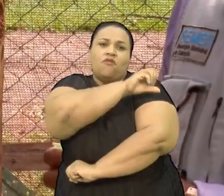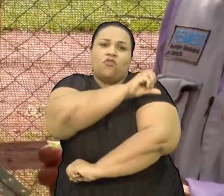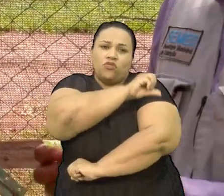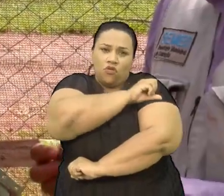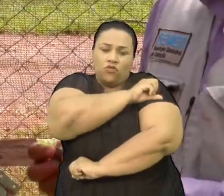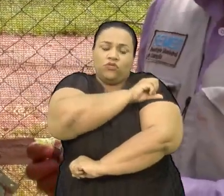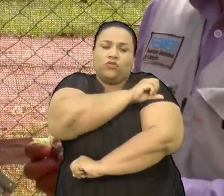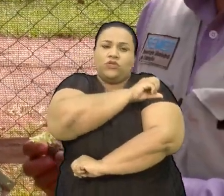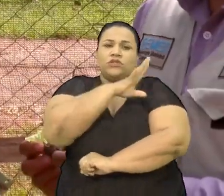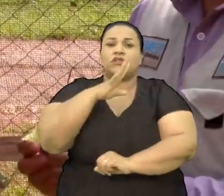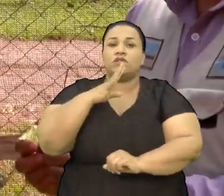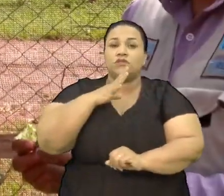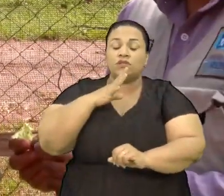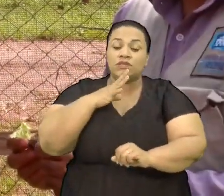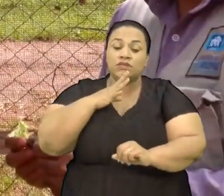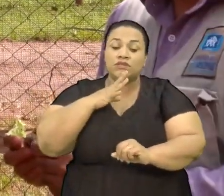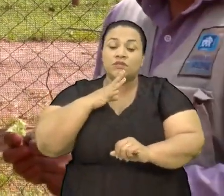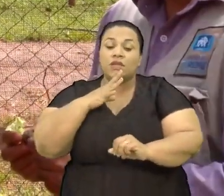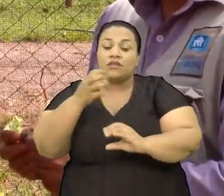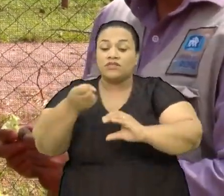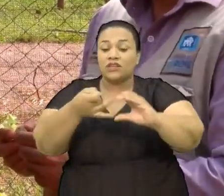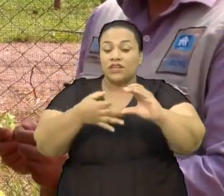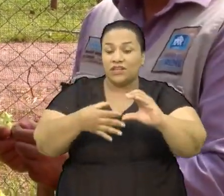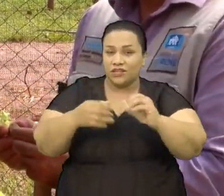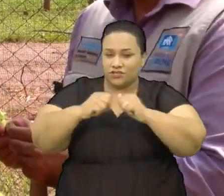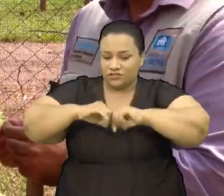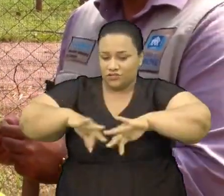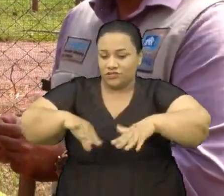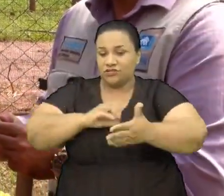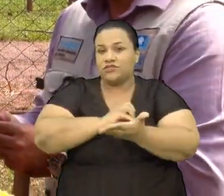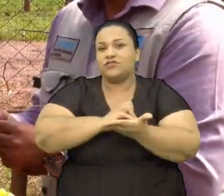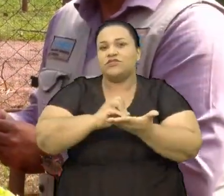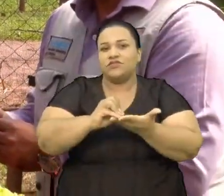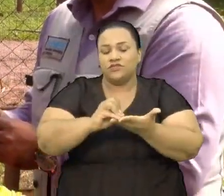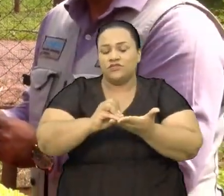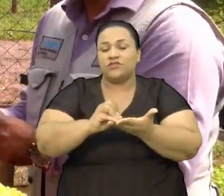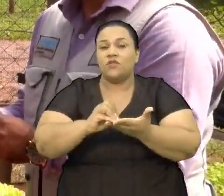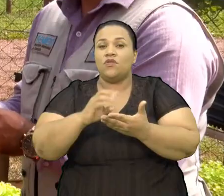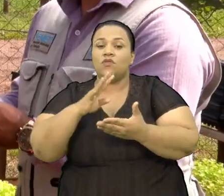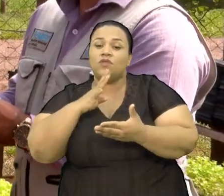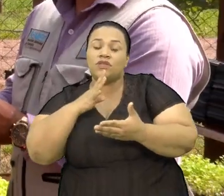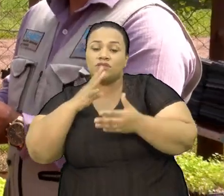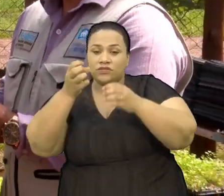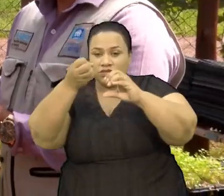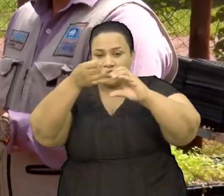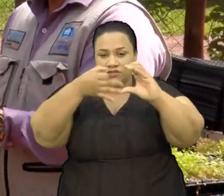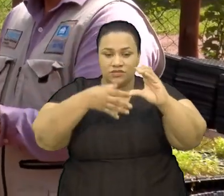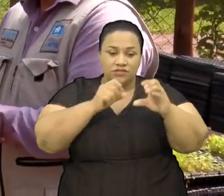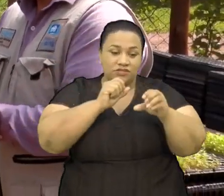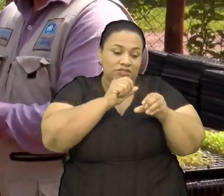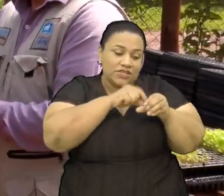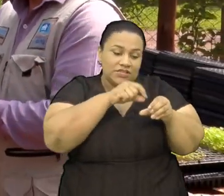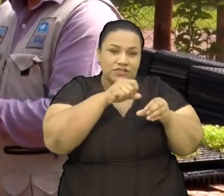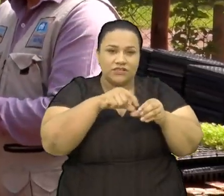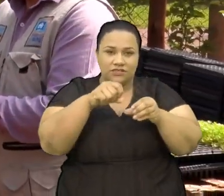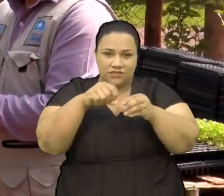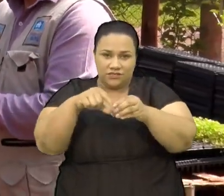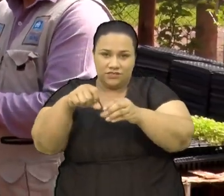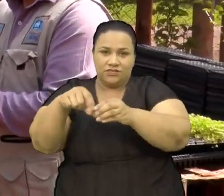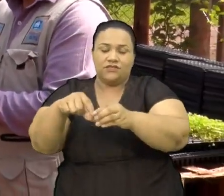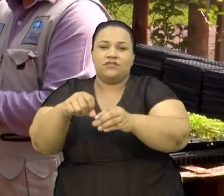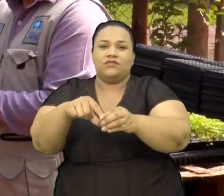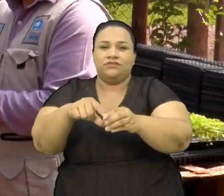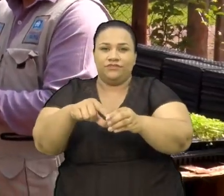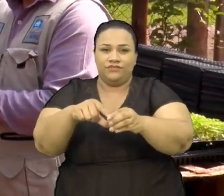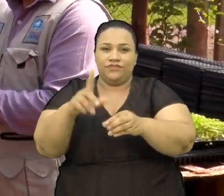conhecimento Do adubo Já faz o conhecimento Identifica a semente E faz esse plantio Nas células